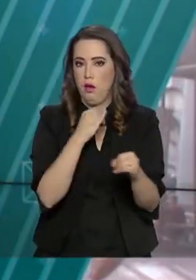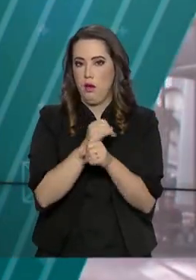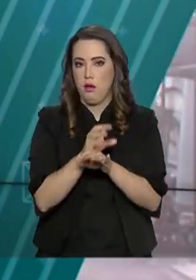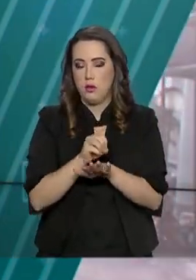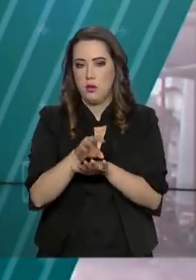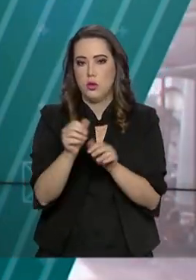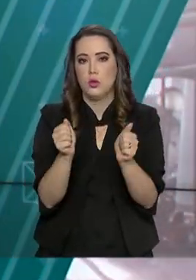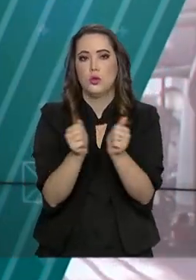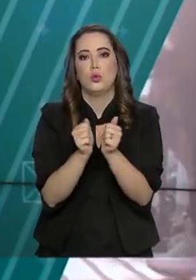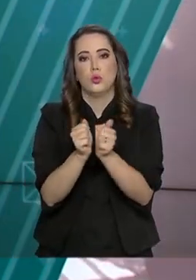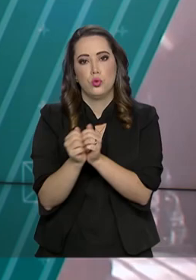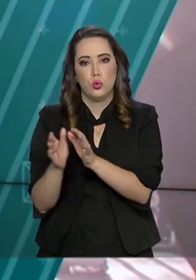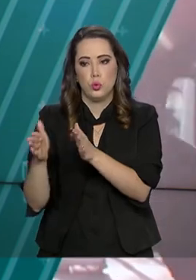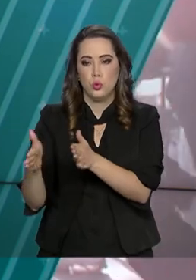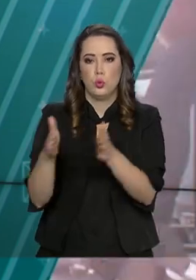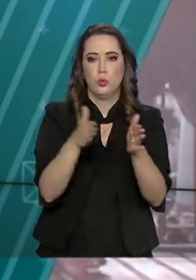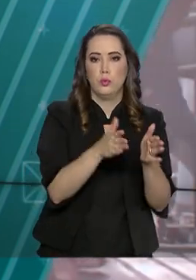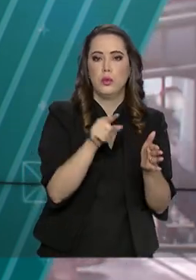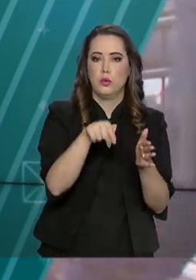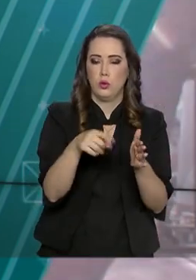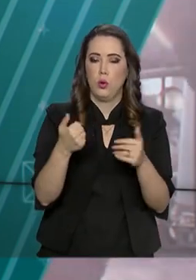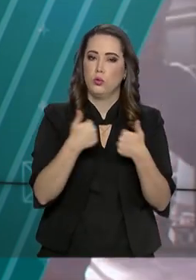encaminhada juntamente com a encomenda em seu transporte.